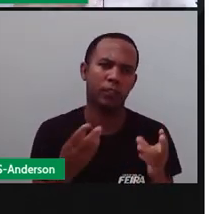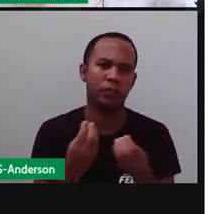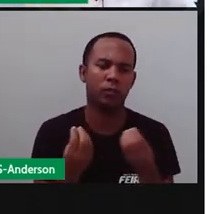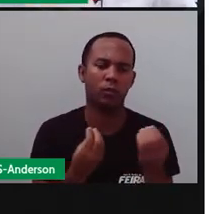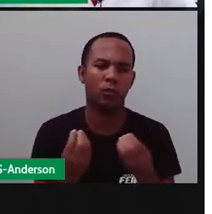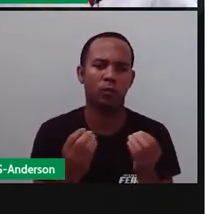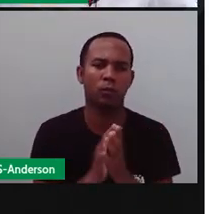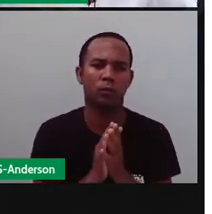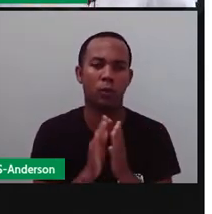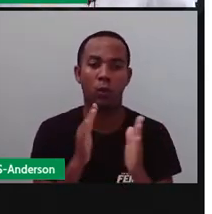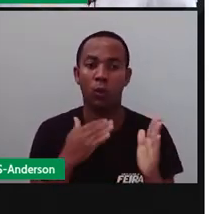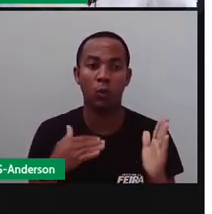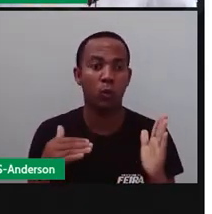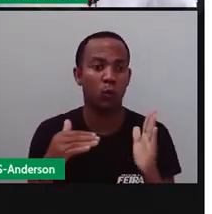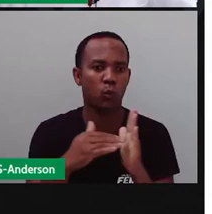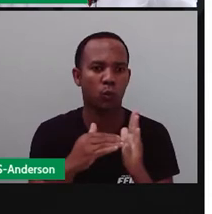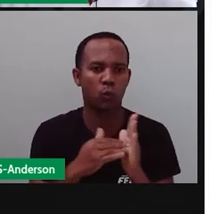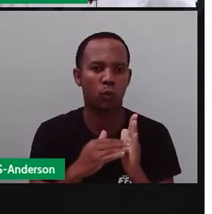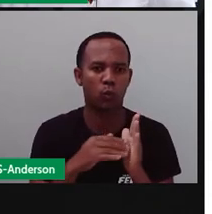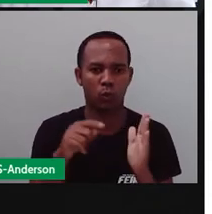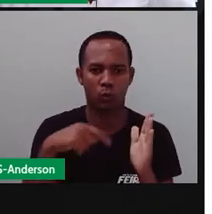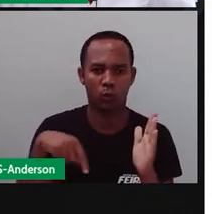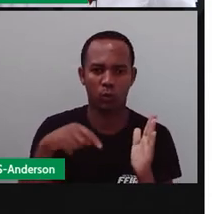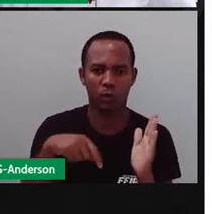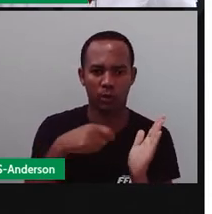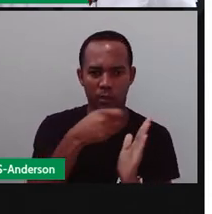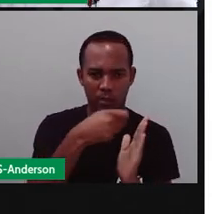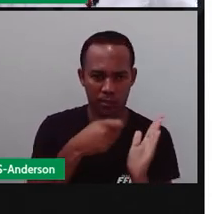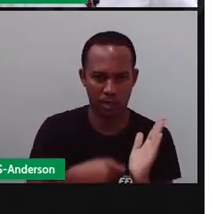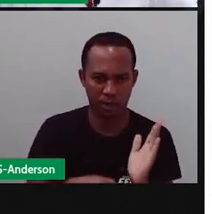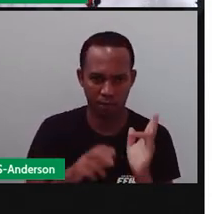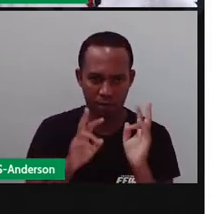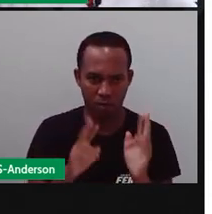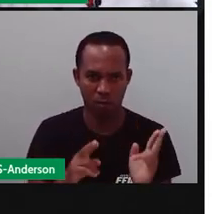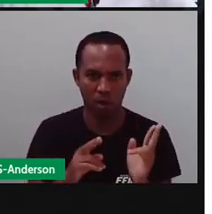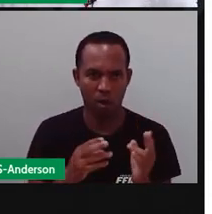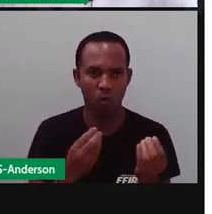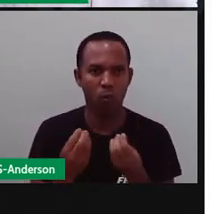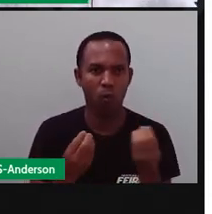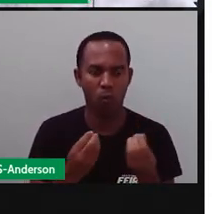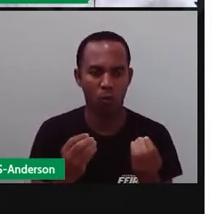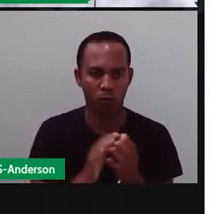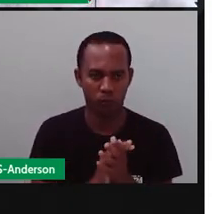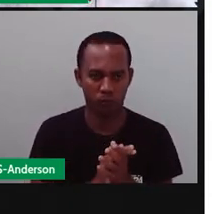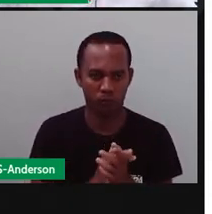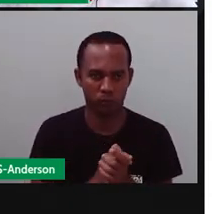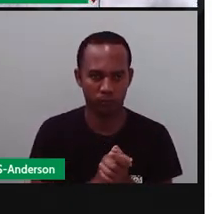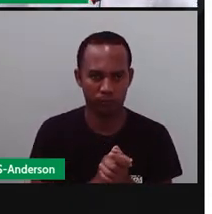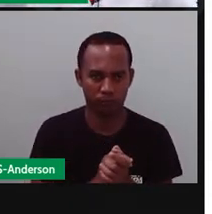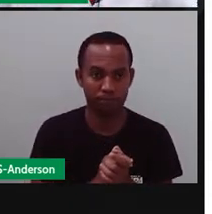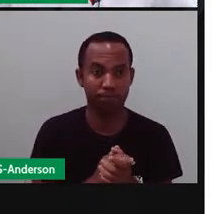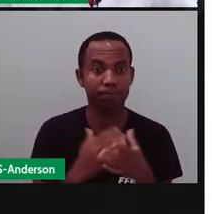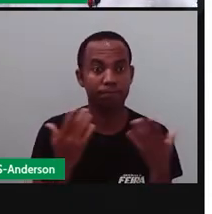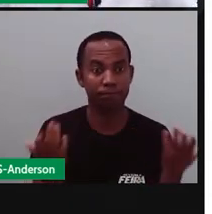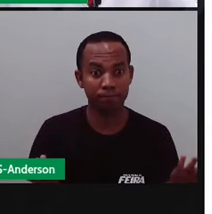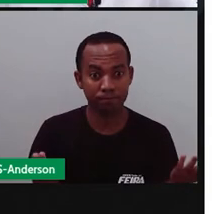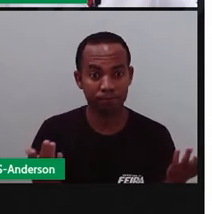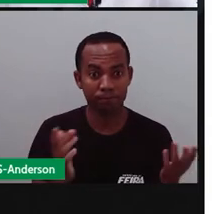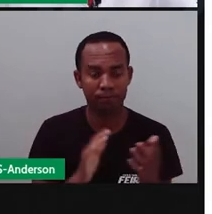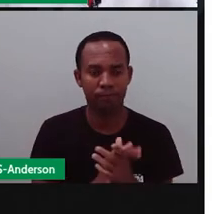Tudo como a gente escreve é como a gente fala? Como a gente fala, a gente escreve? E aí?